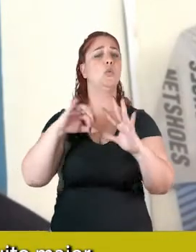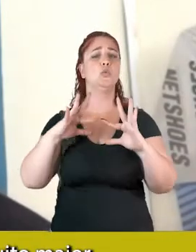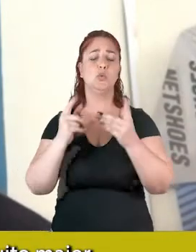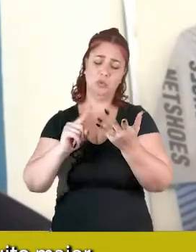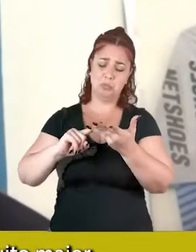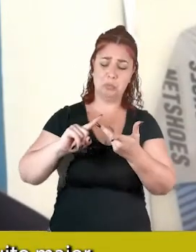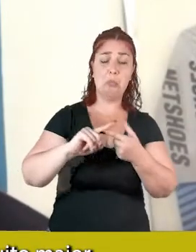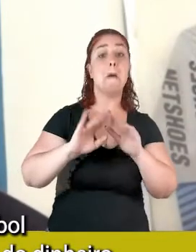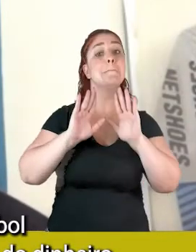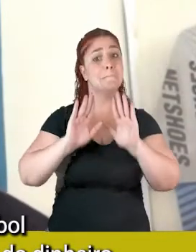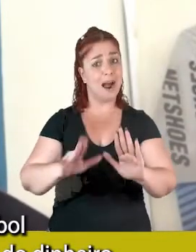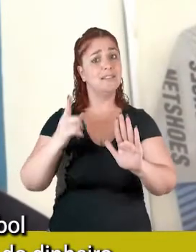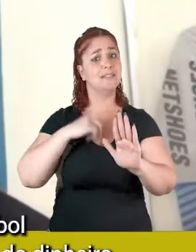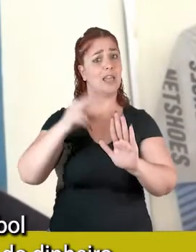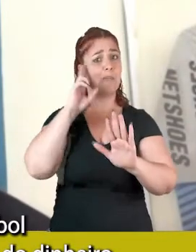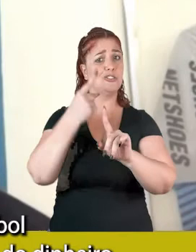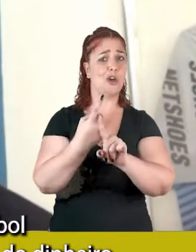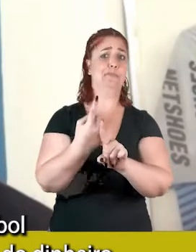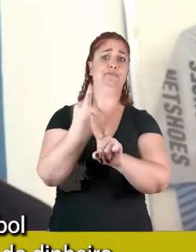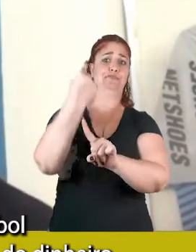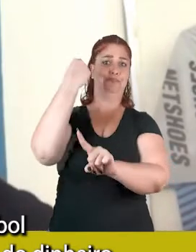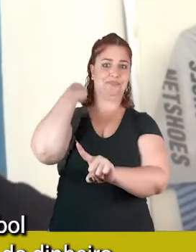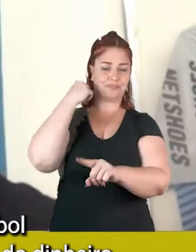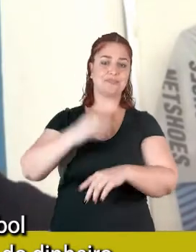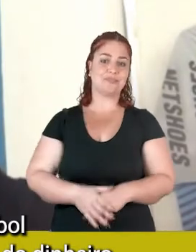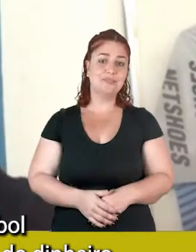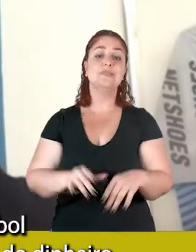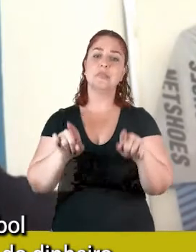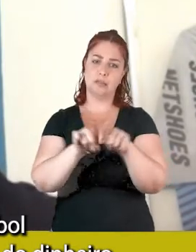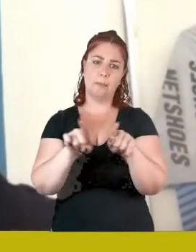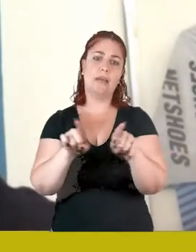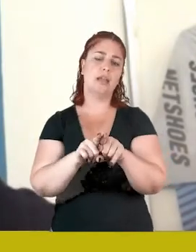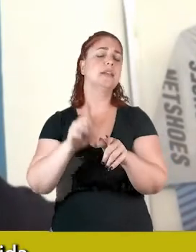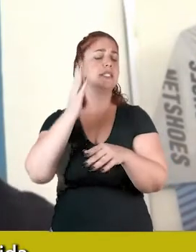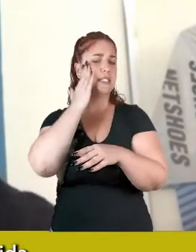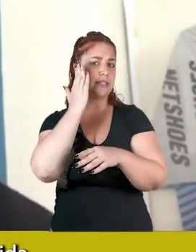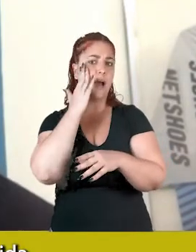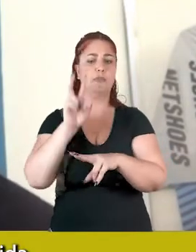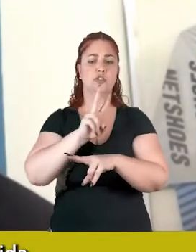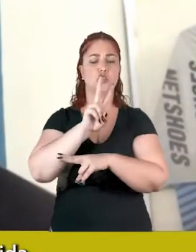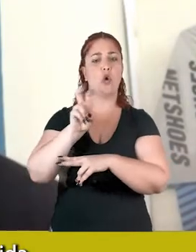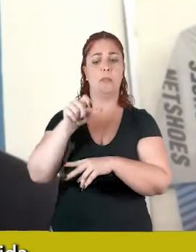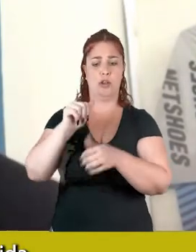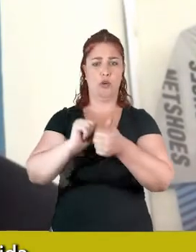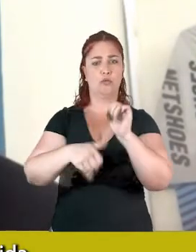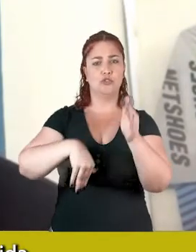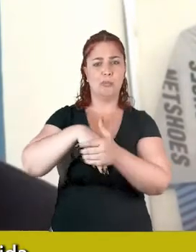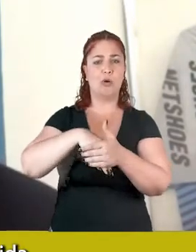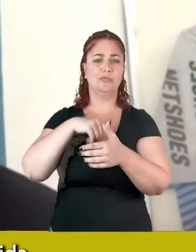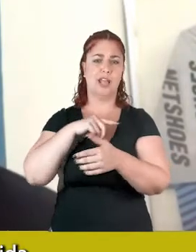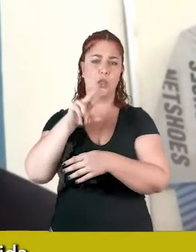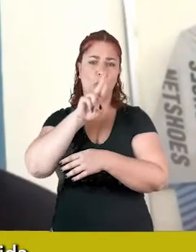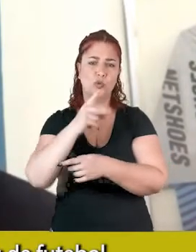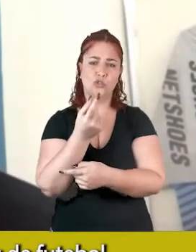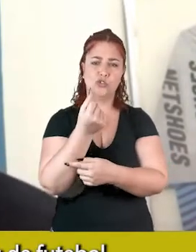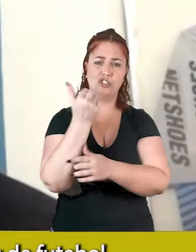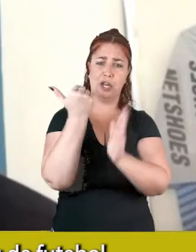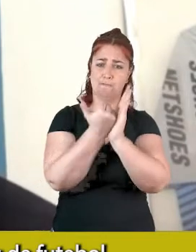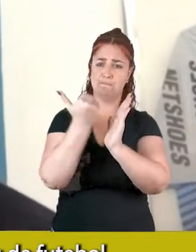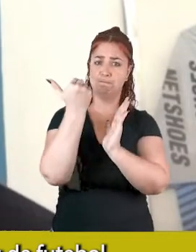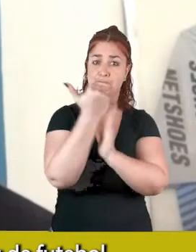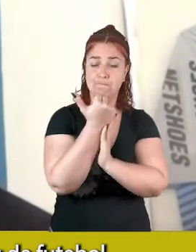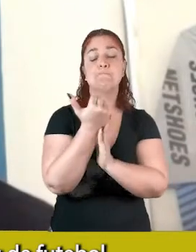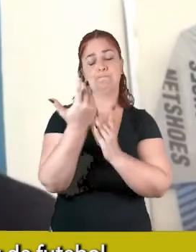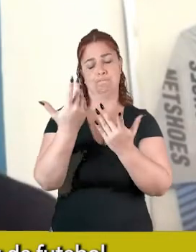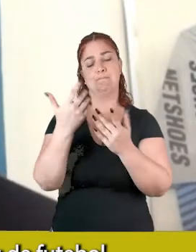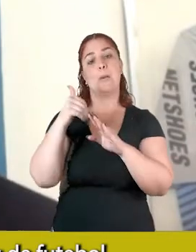e, mesmo no futebol, que se vem dessa ilusão do dinheiro, né, da melhoria de vida, mais de 80